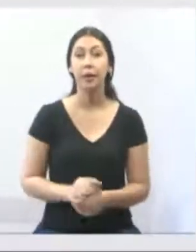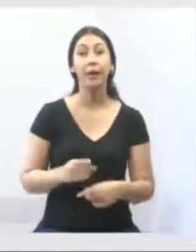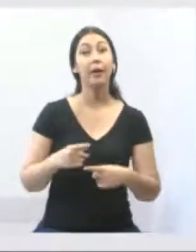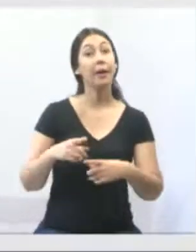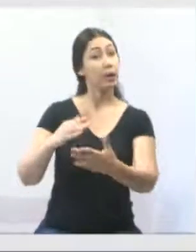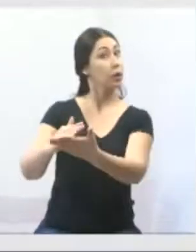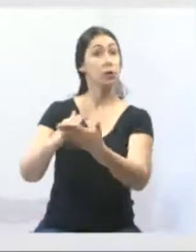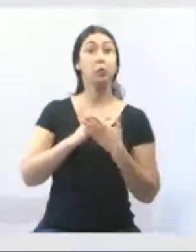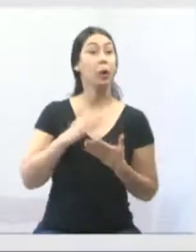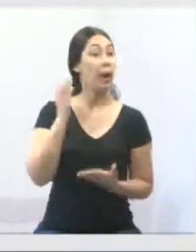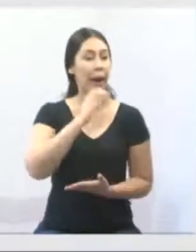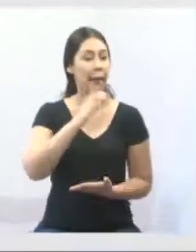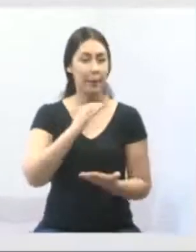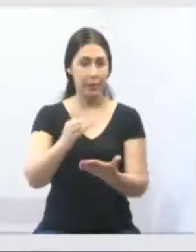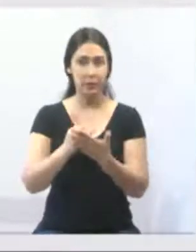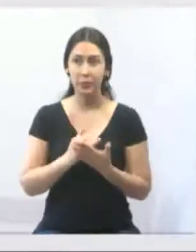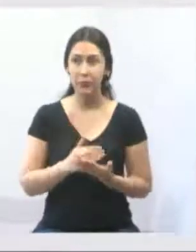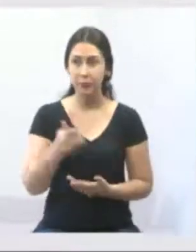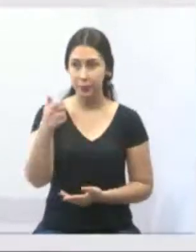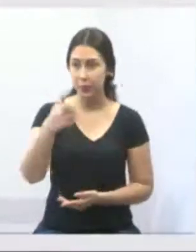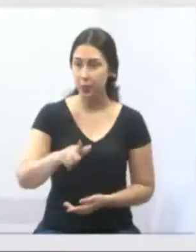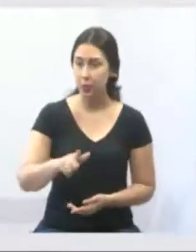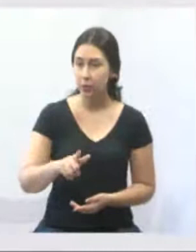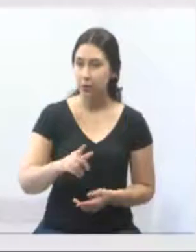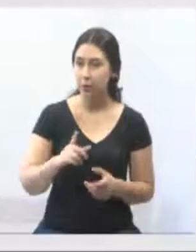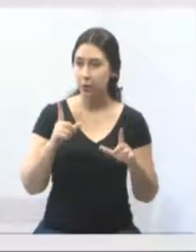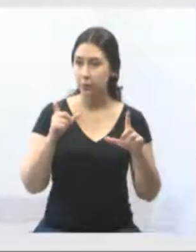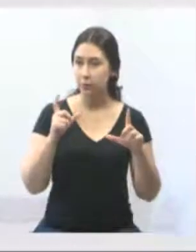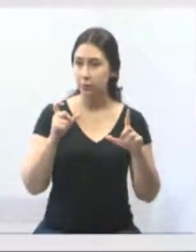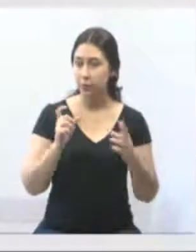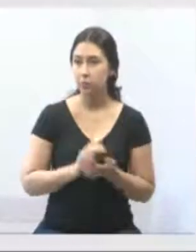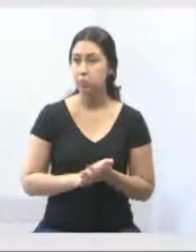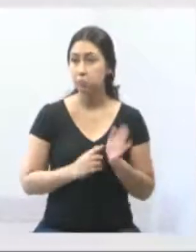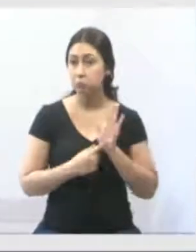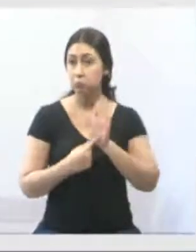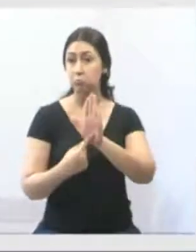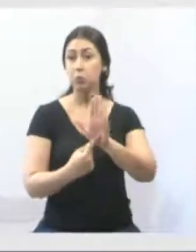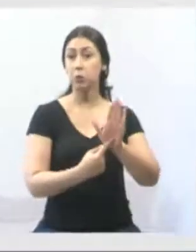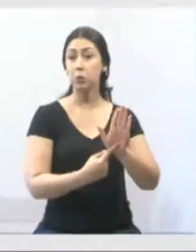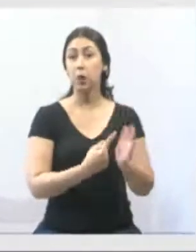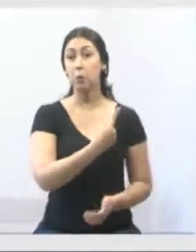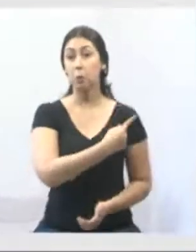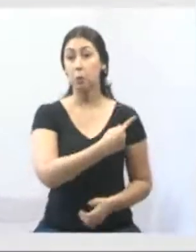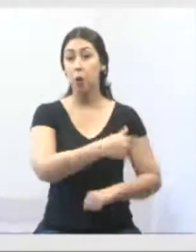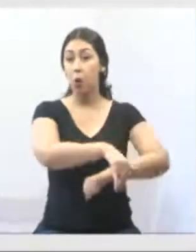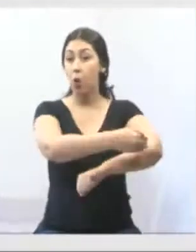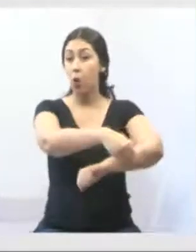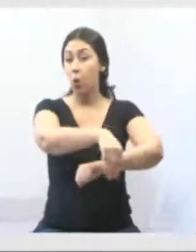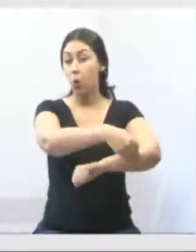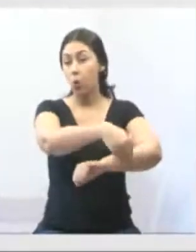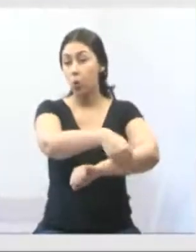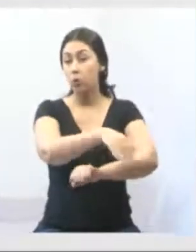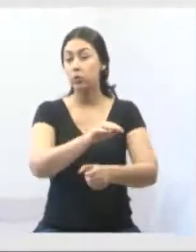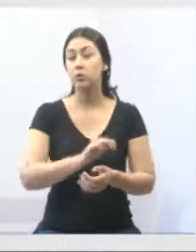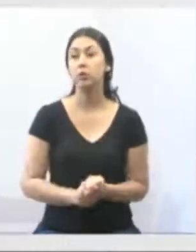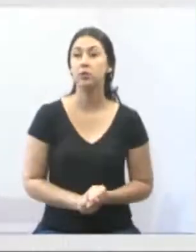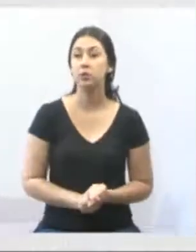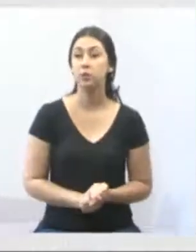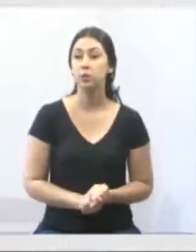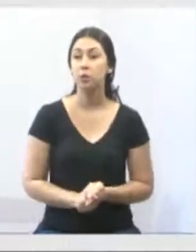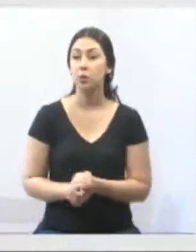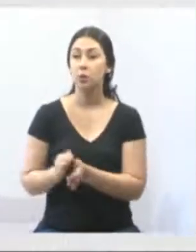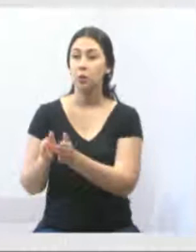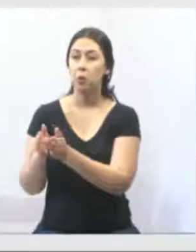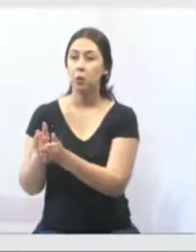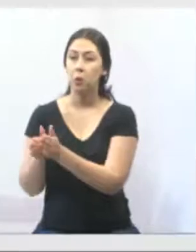atendeu prontamente. Pode pôr a próxima foto? São alguns setores da via que saem ali do Mirando